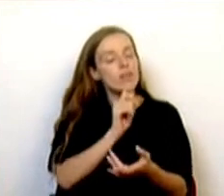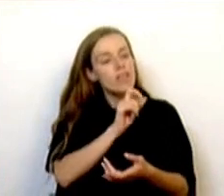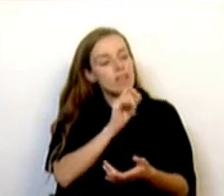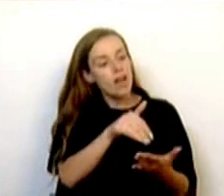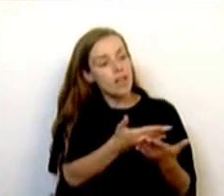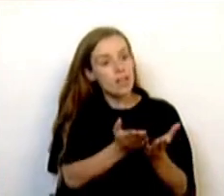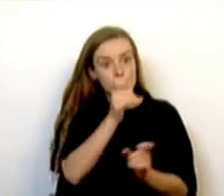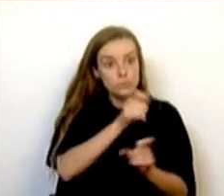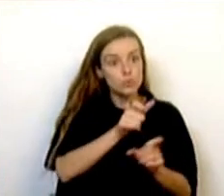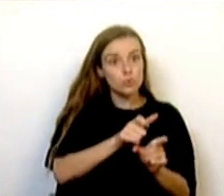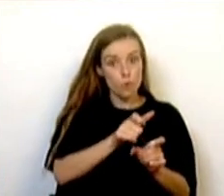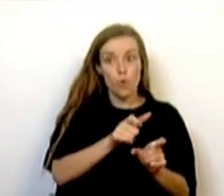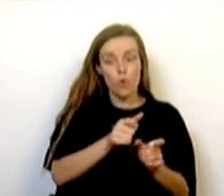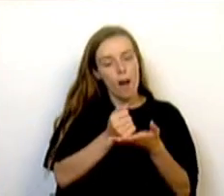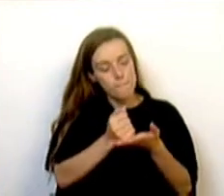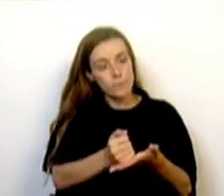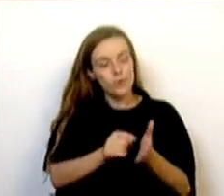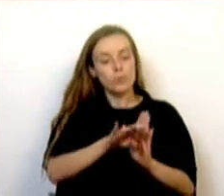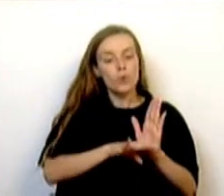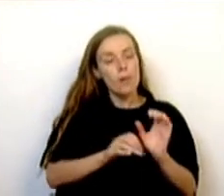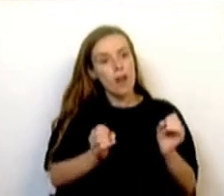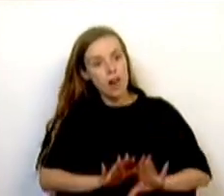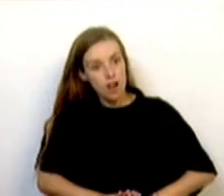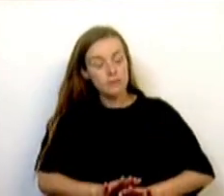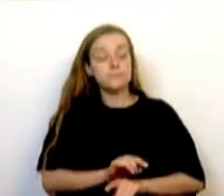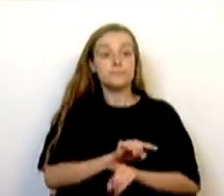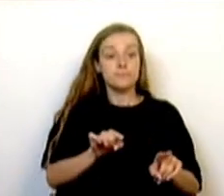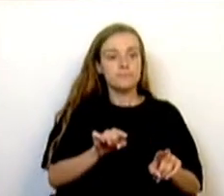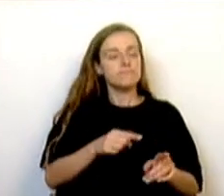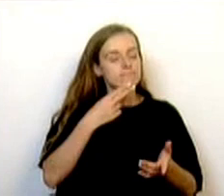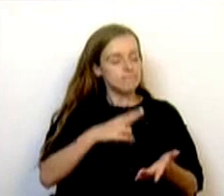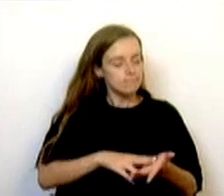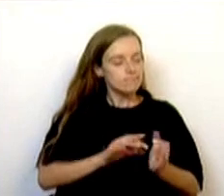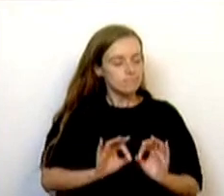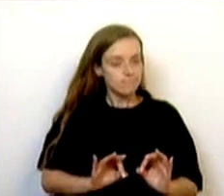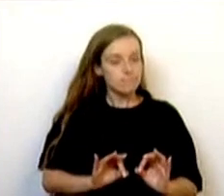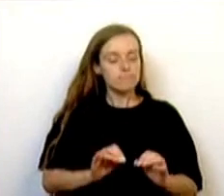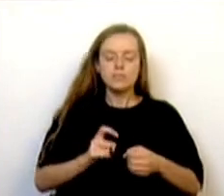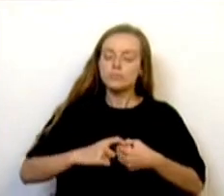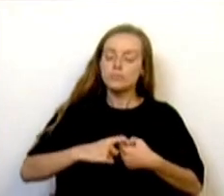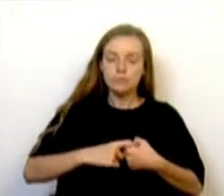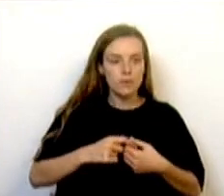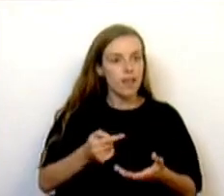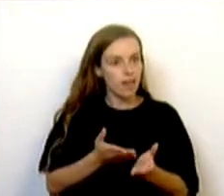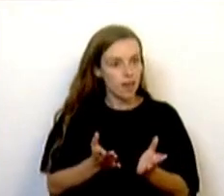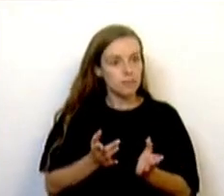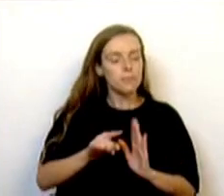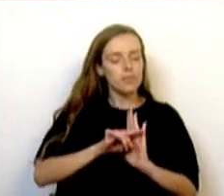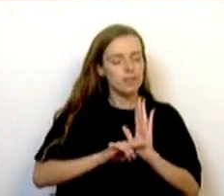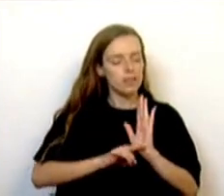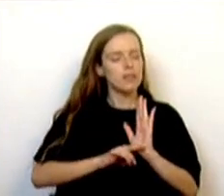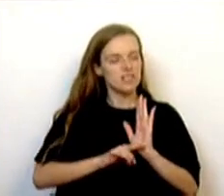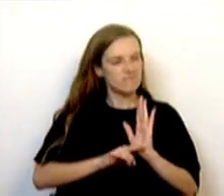sem este programa. E é mesmo essa a razão de termos uma ampla adesão porque a medida tem mesmo impactos